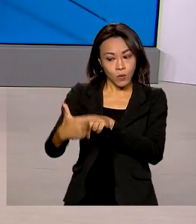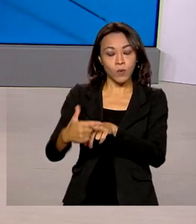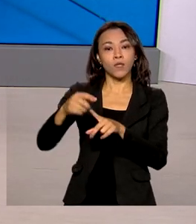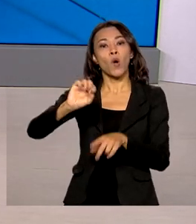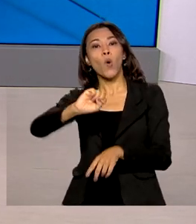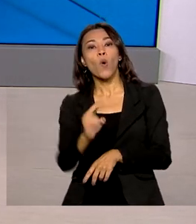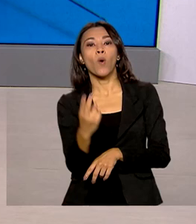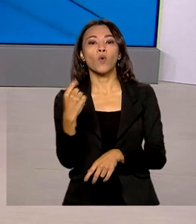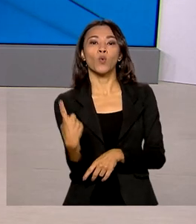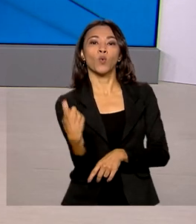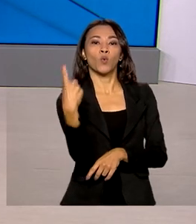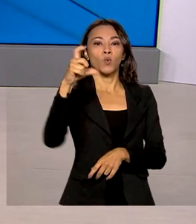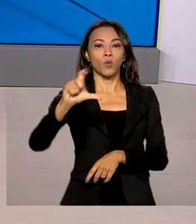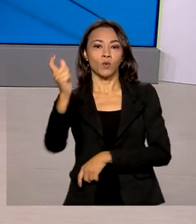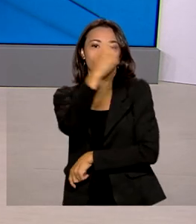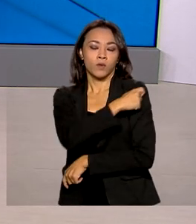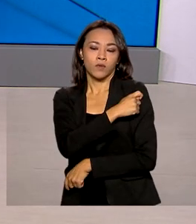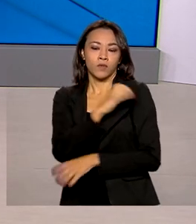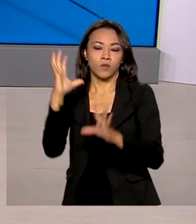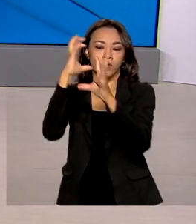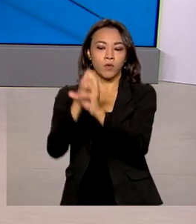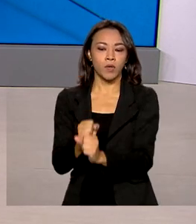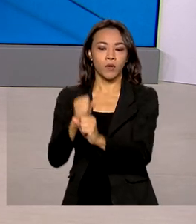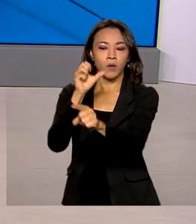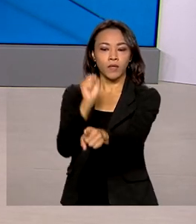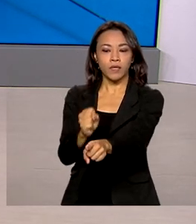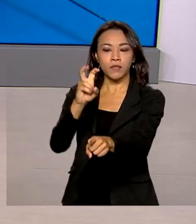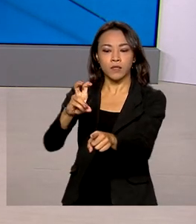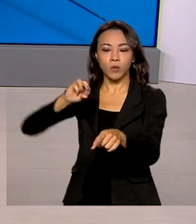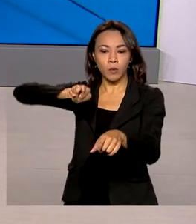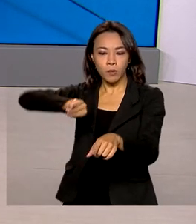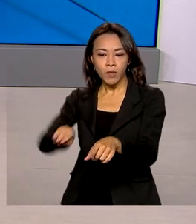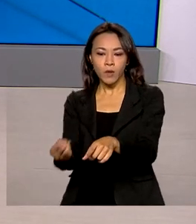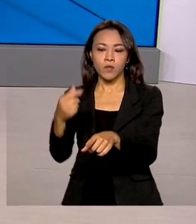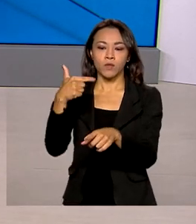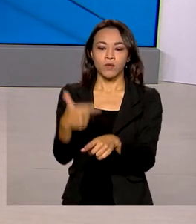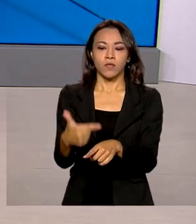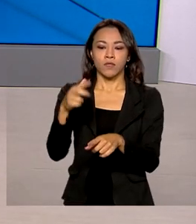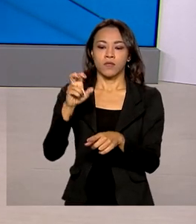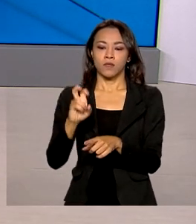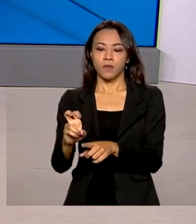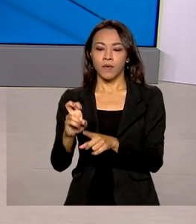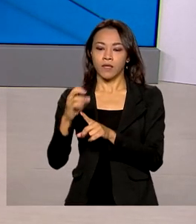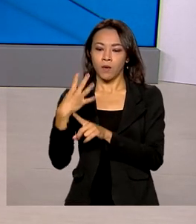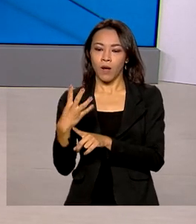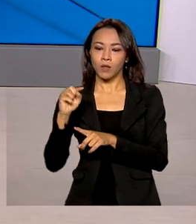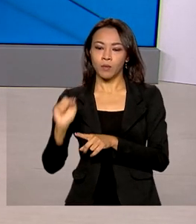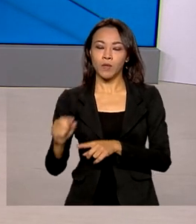dose ou a dose única é de 85.254.118.